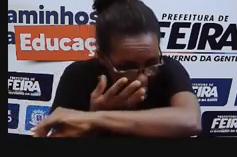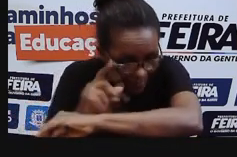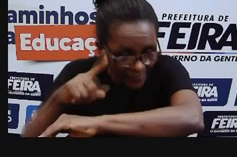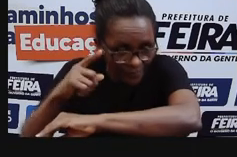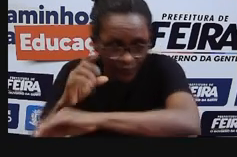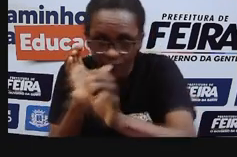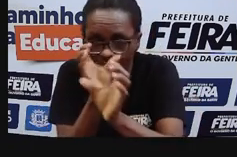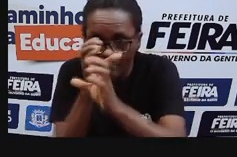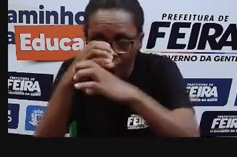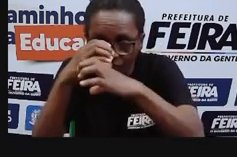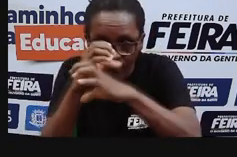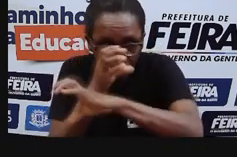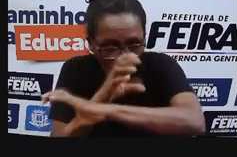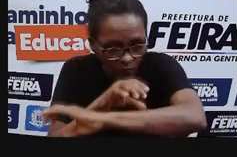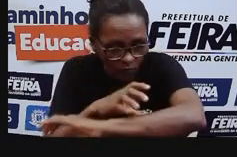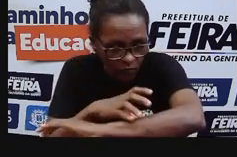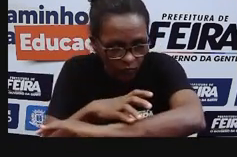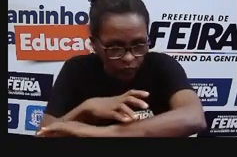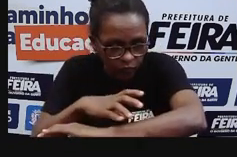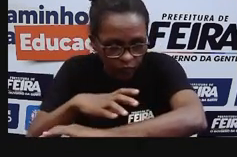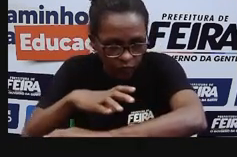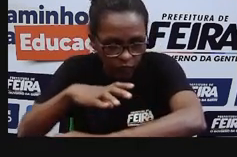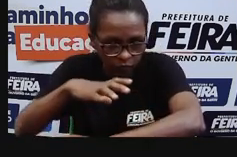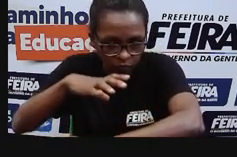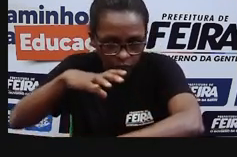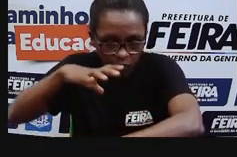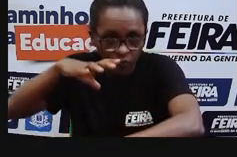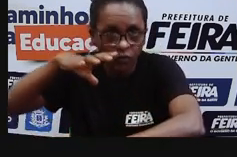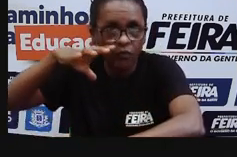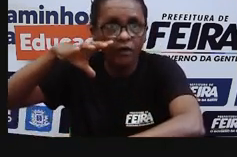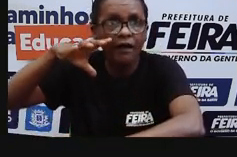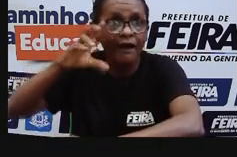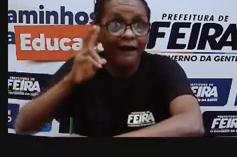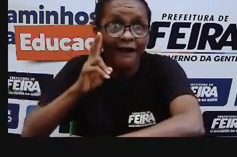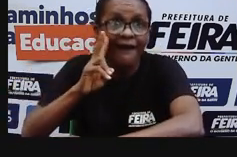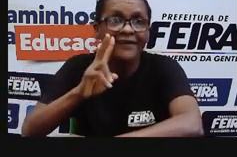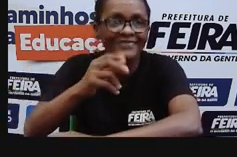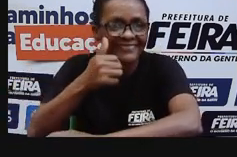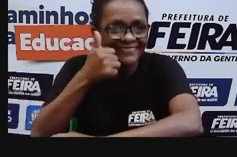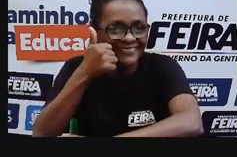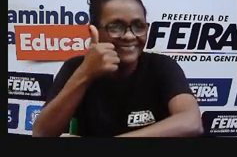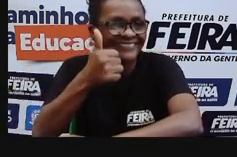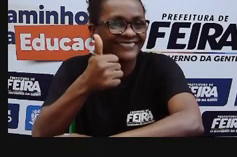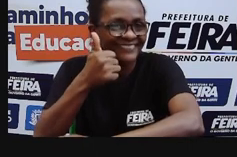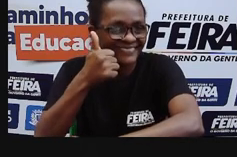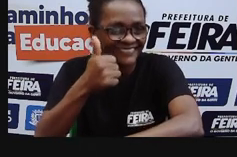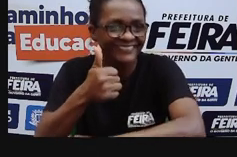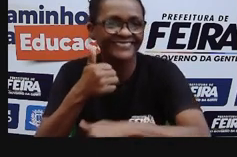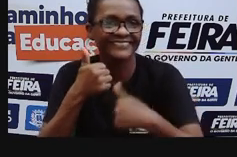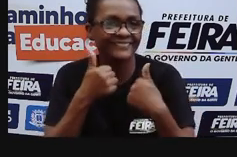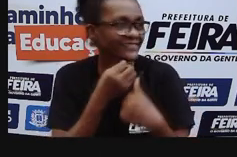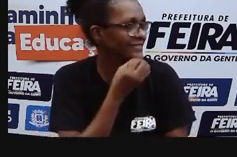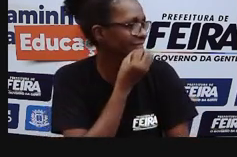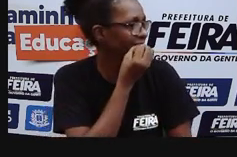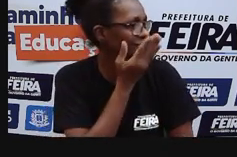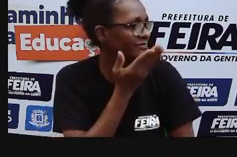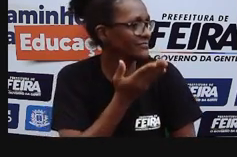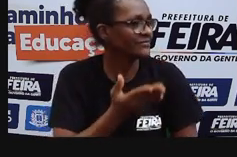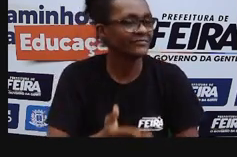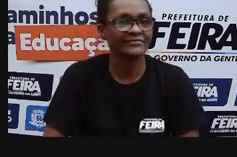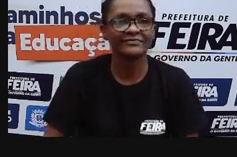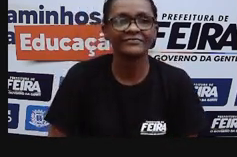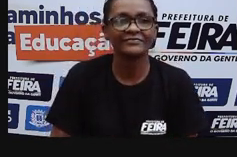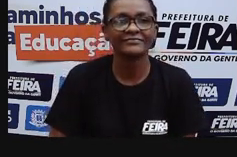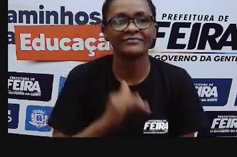até as células desse intestino, né? E aí, se a gente dá mais de